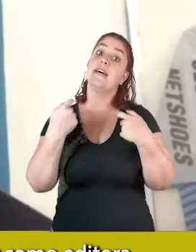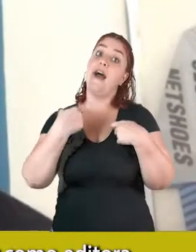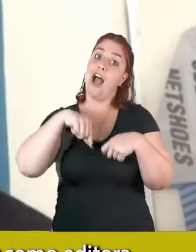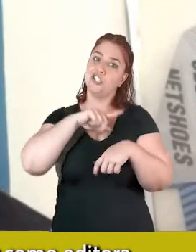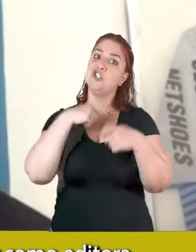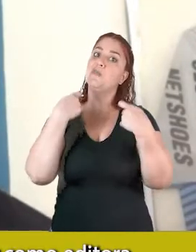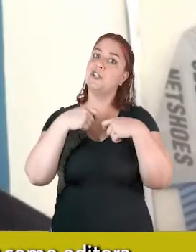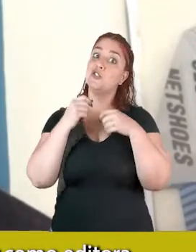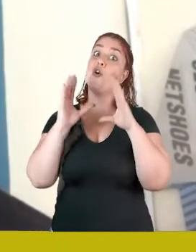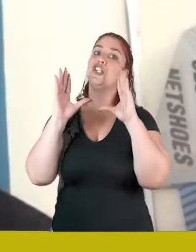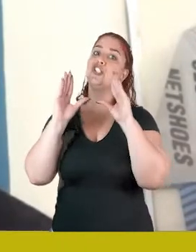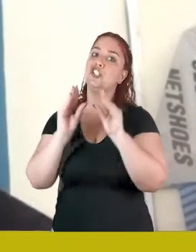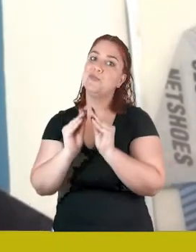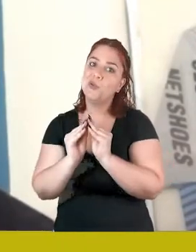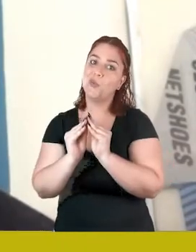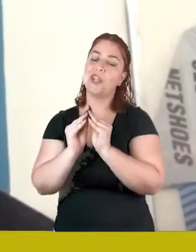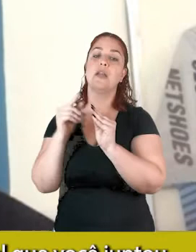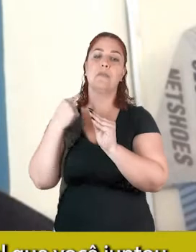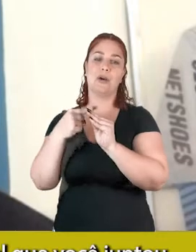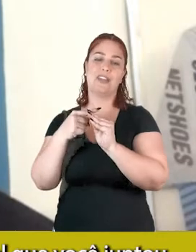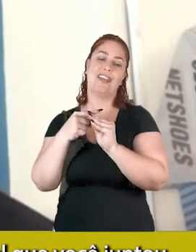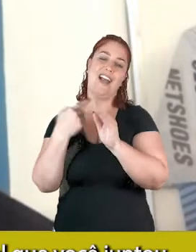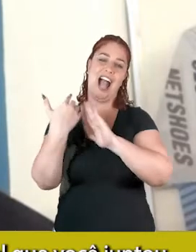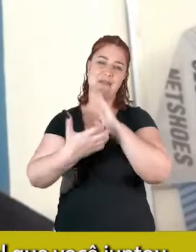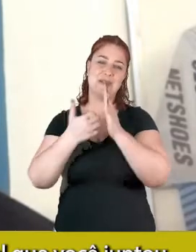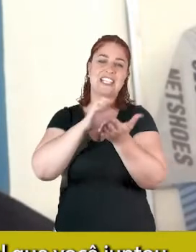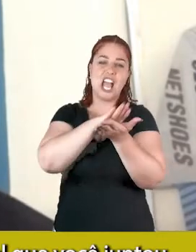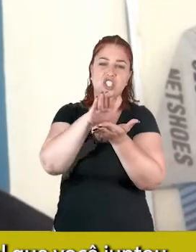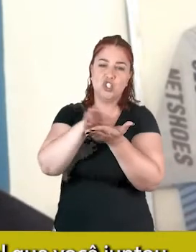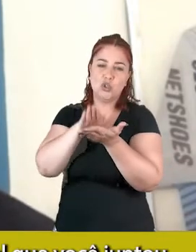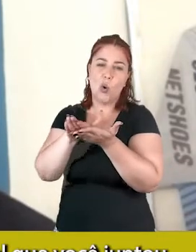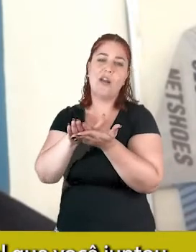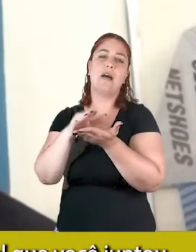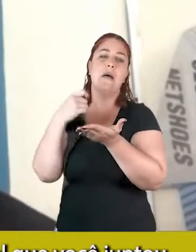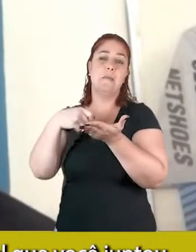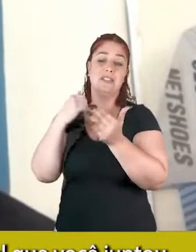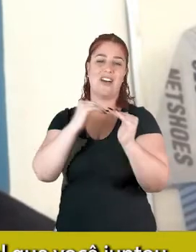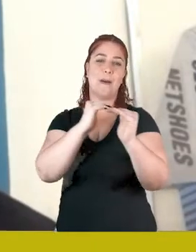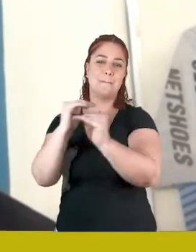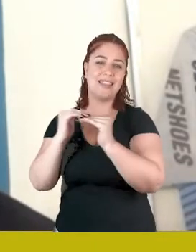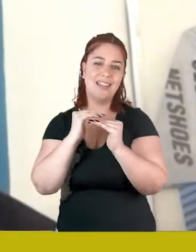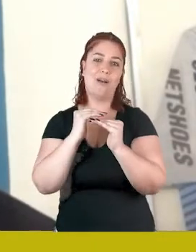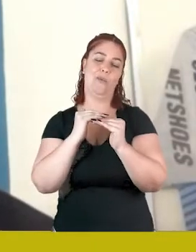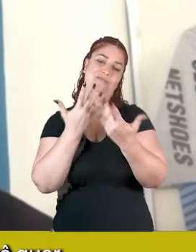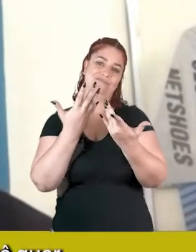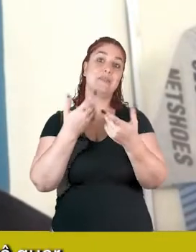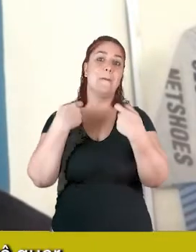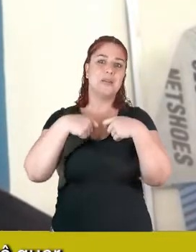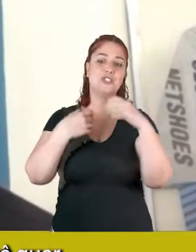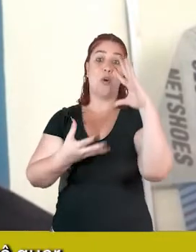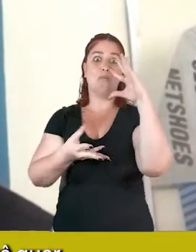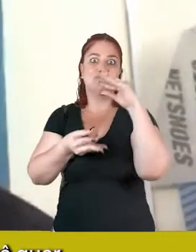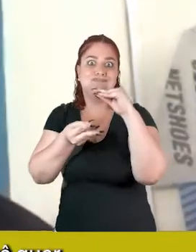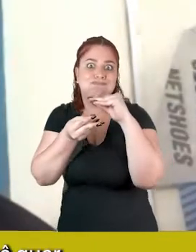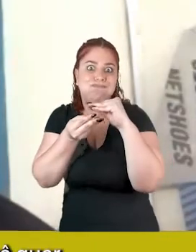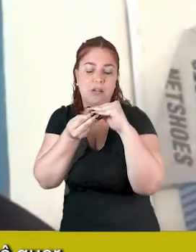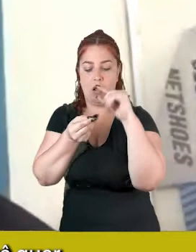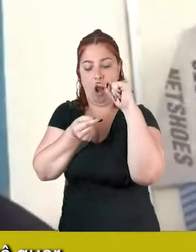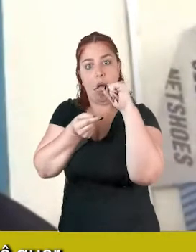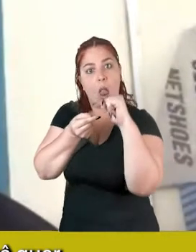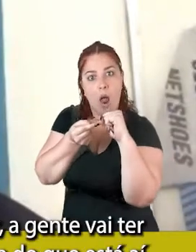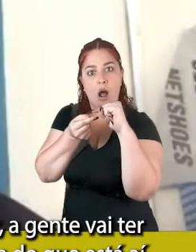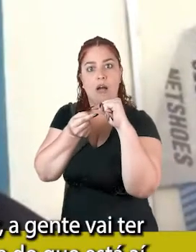enquadrar, como o dono da editora me disse, para a gente enquadrar o material que você juntou, para aquilo que você quer,